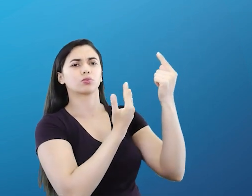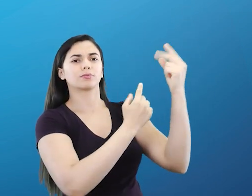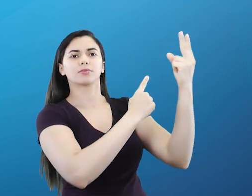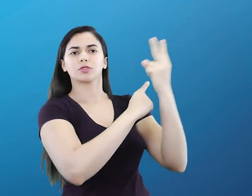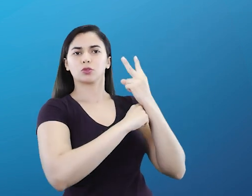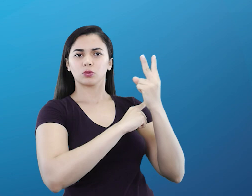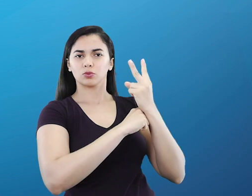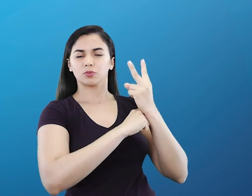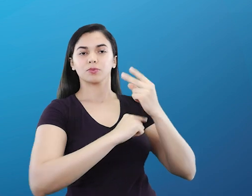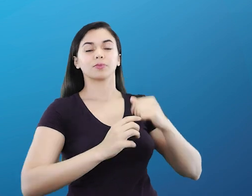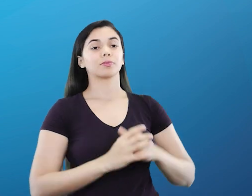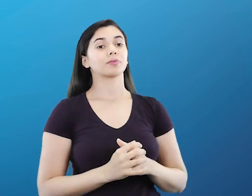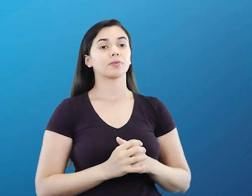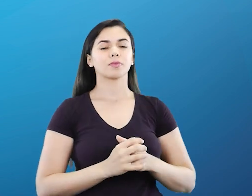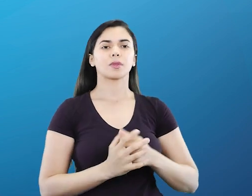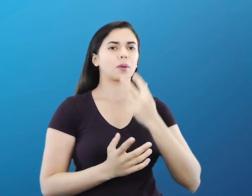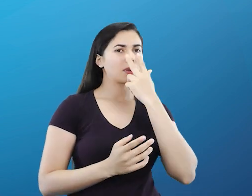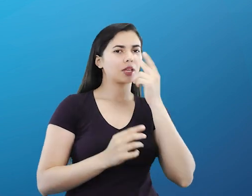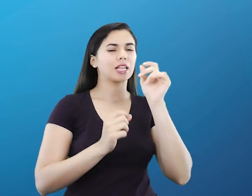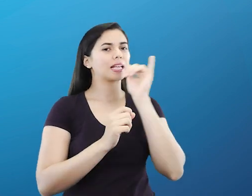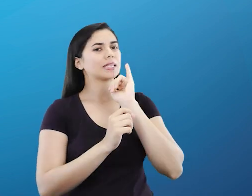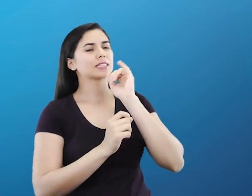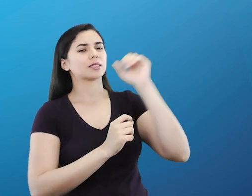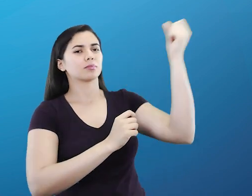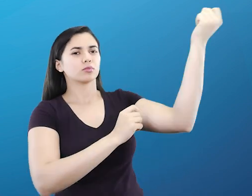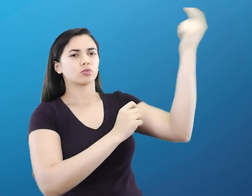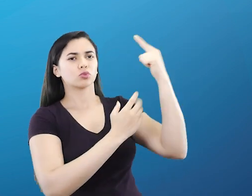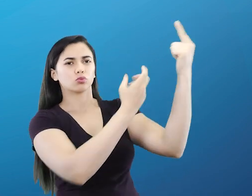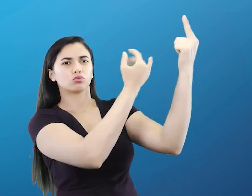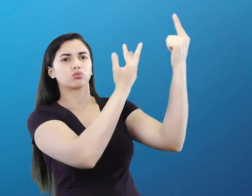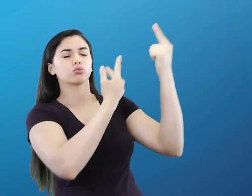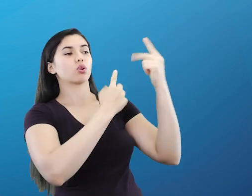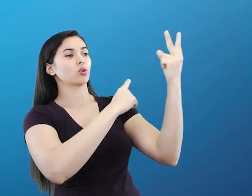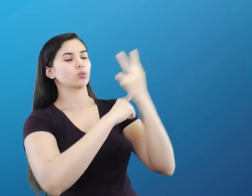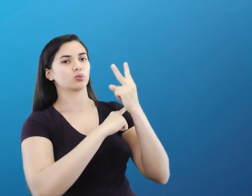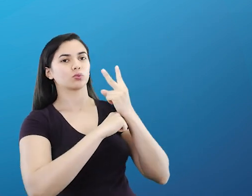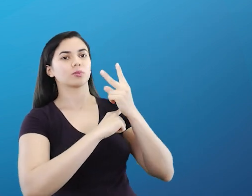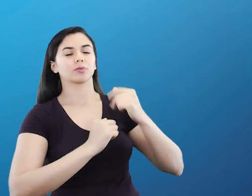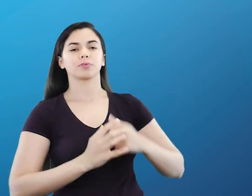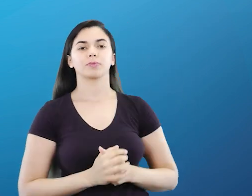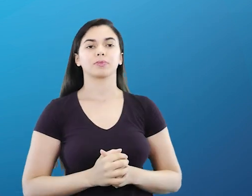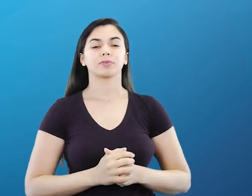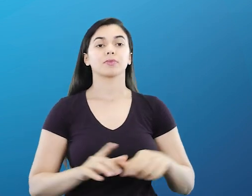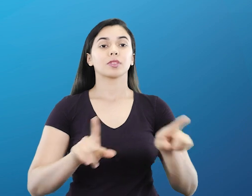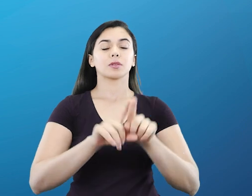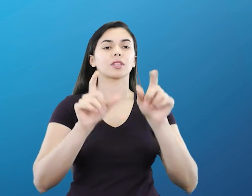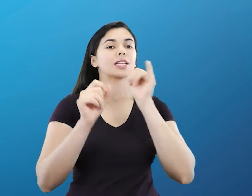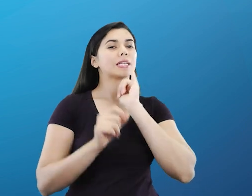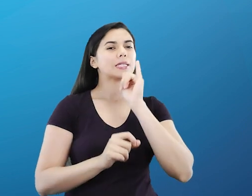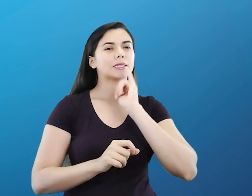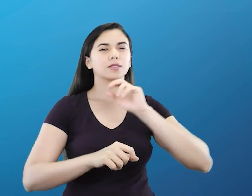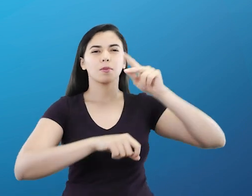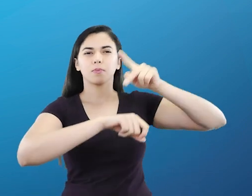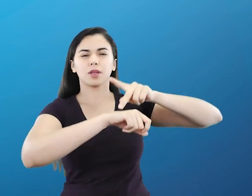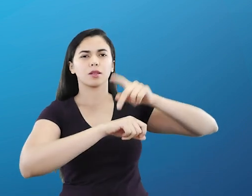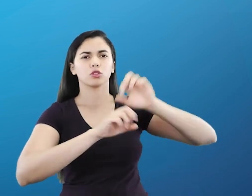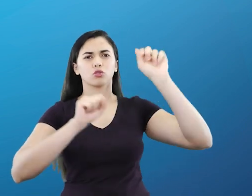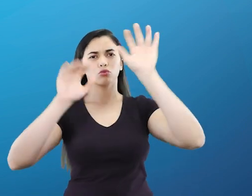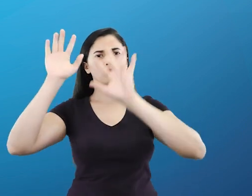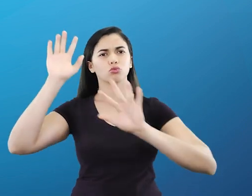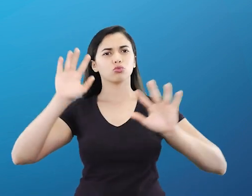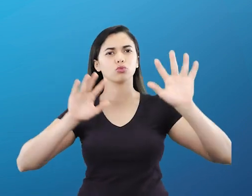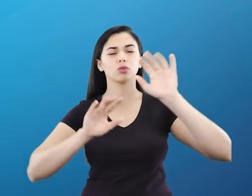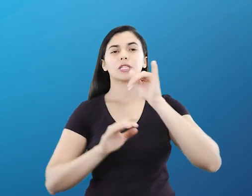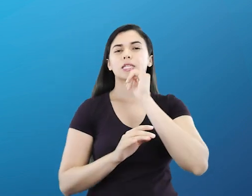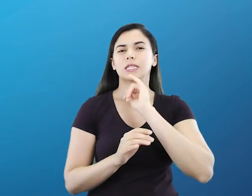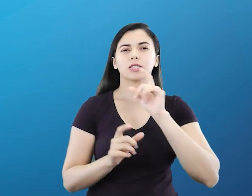Então funciona como a filtração da radiação solar. Fragmentação e combustão de rochas e objetos vindos do espaço.